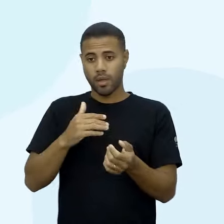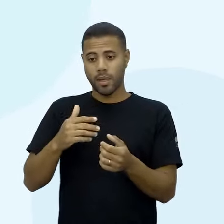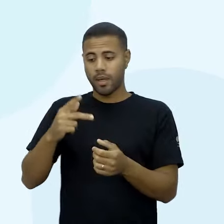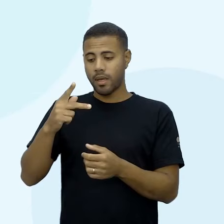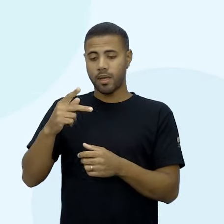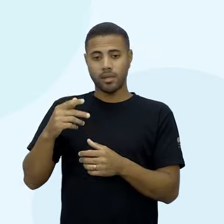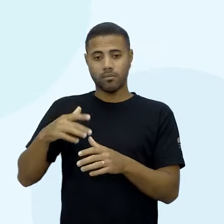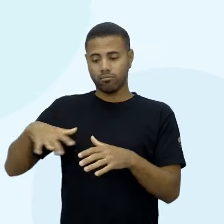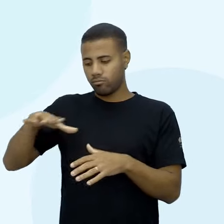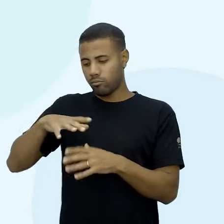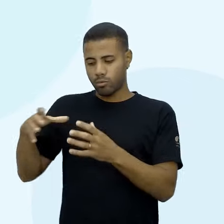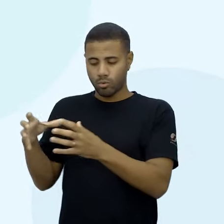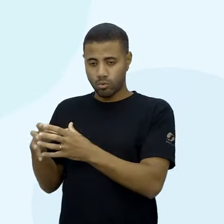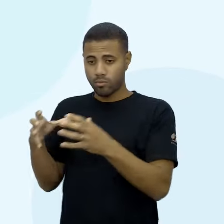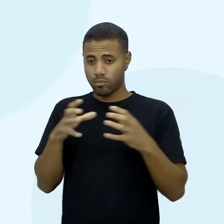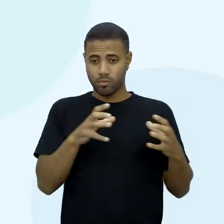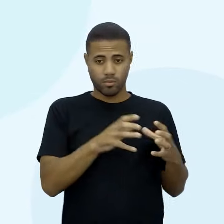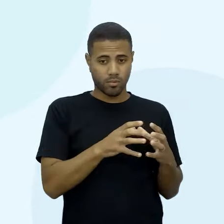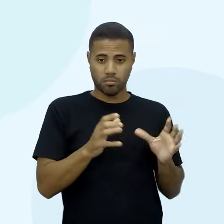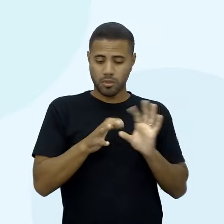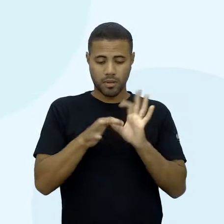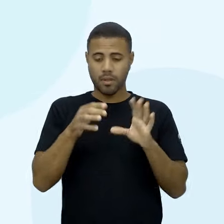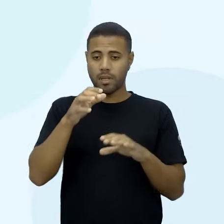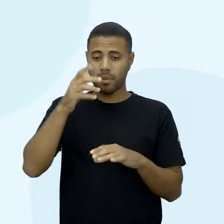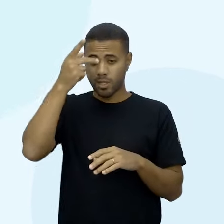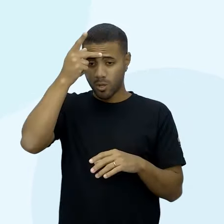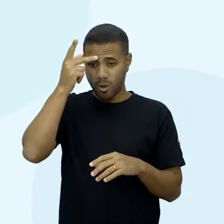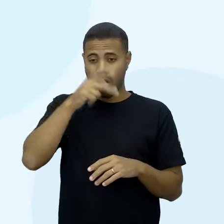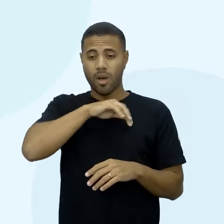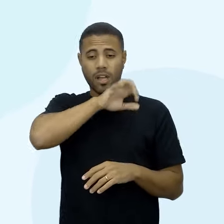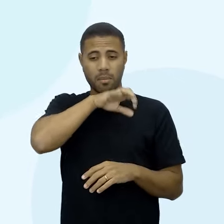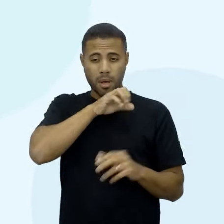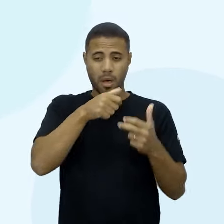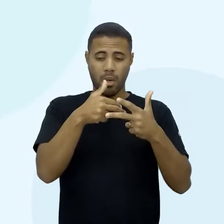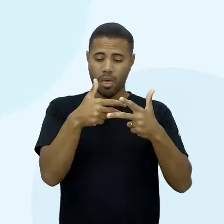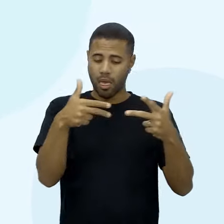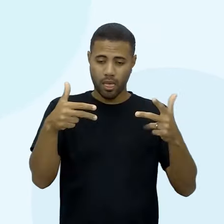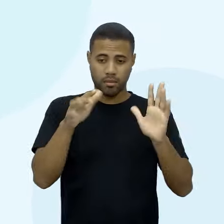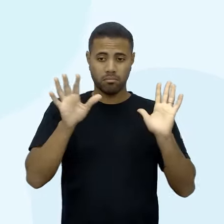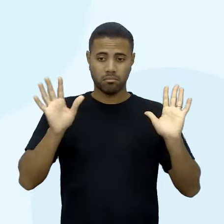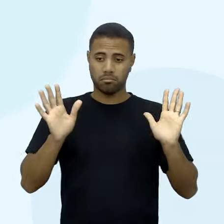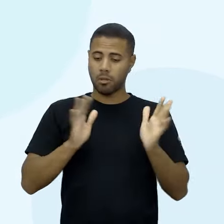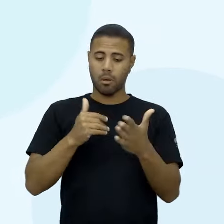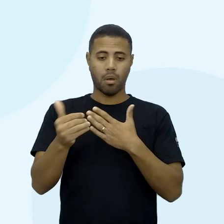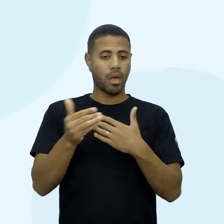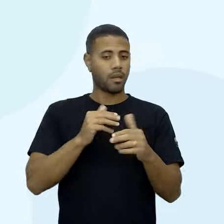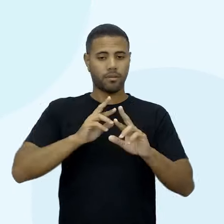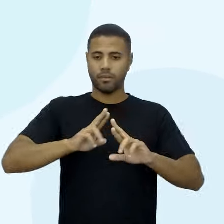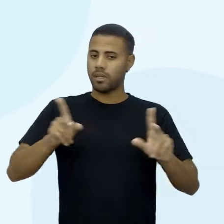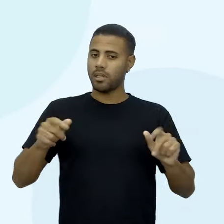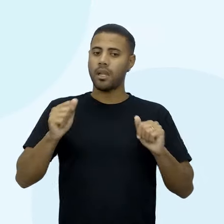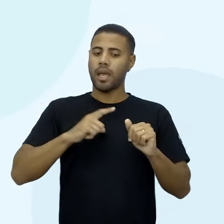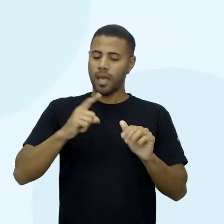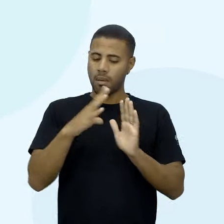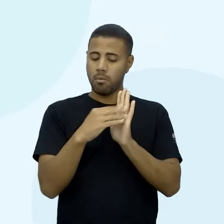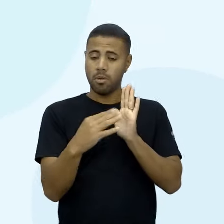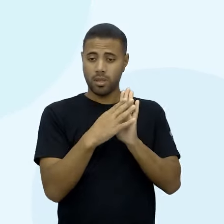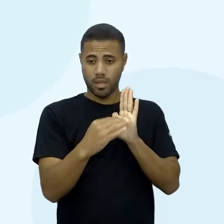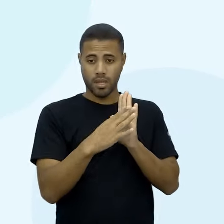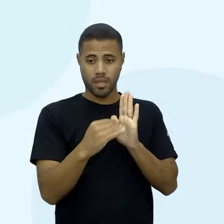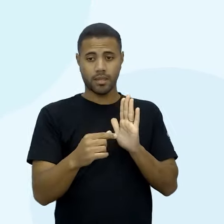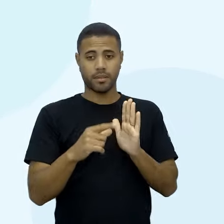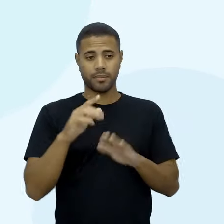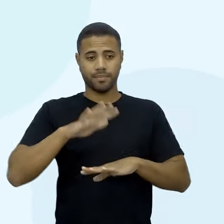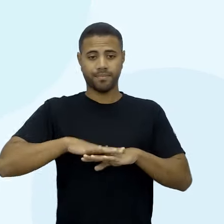amostra, o que acontece? Ela não é feita de qualquer jeito. Existe um modelo matemático aí, o professor Roberto chamou de